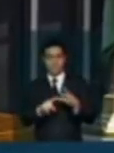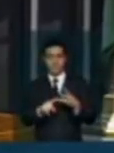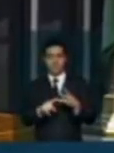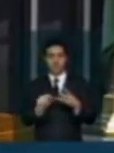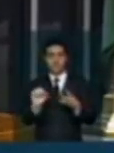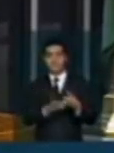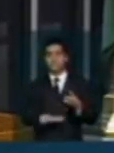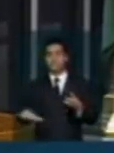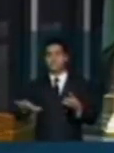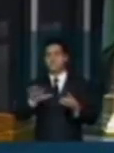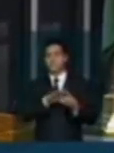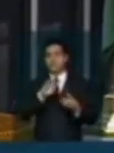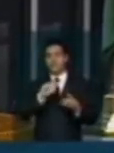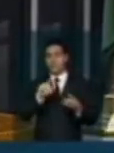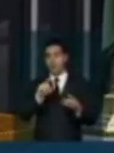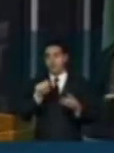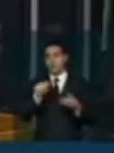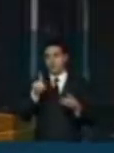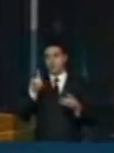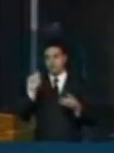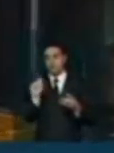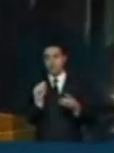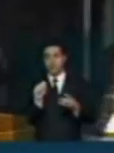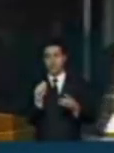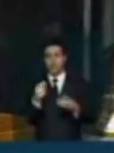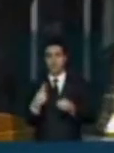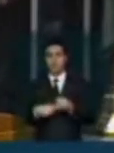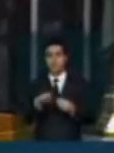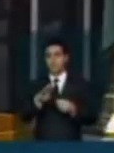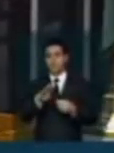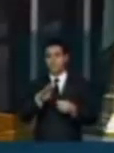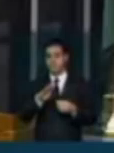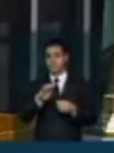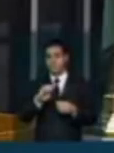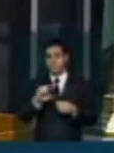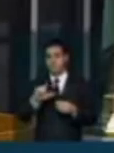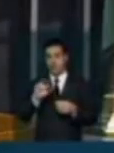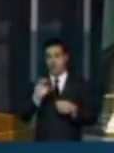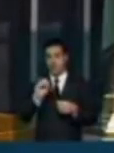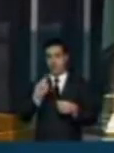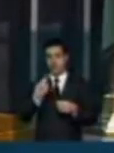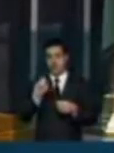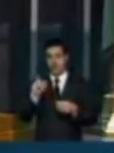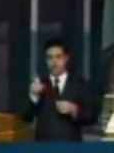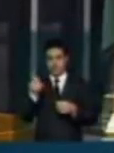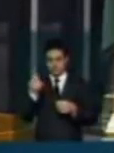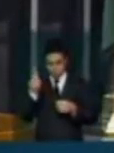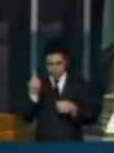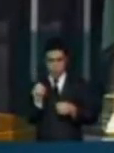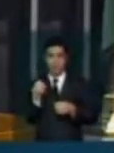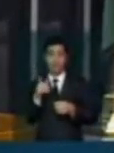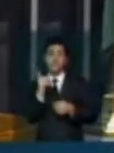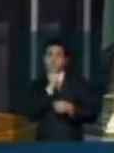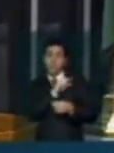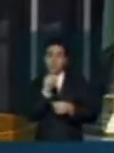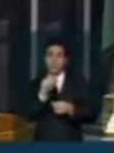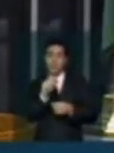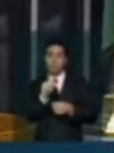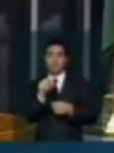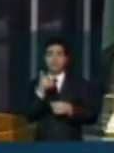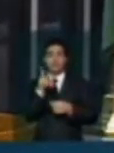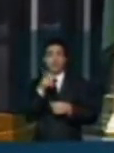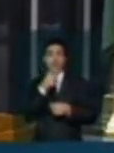região da Baixada Fluminense, um grande município, Belfor Roxo, que teve segundo turno, o prefeito Denis Dautman.